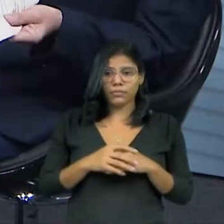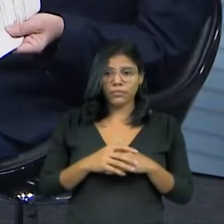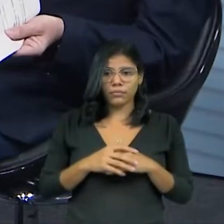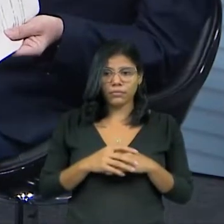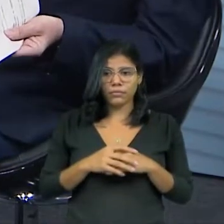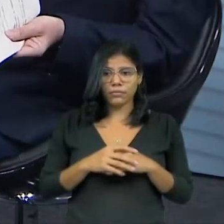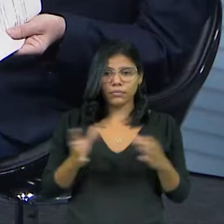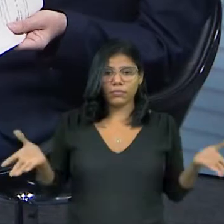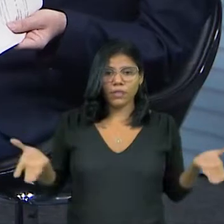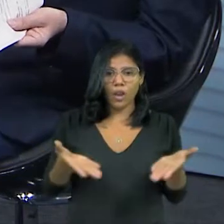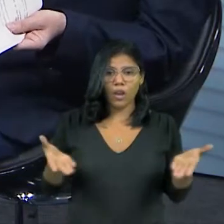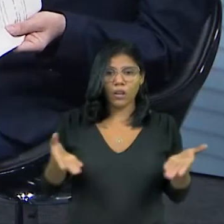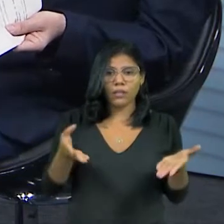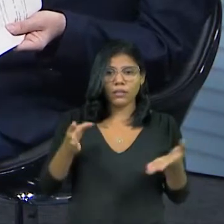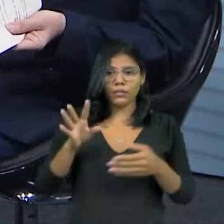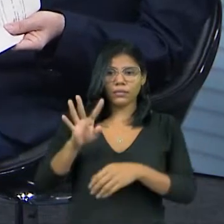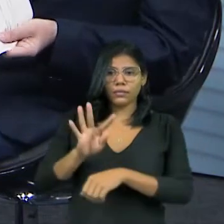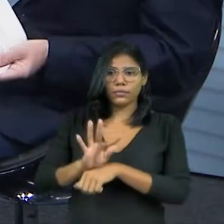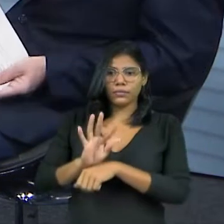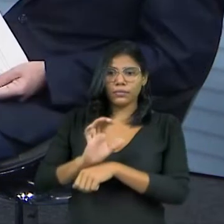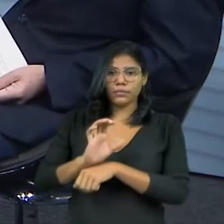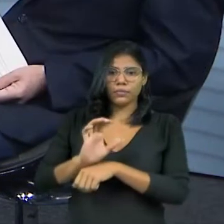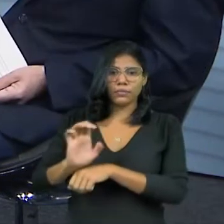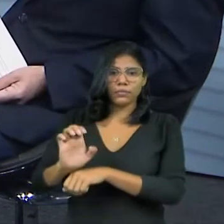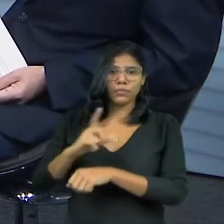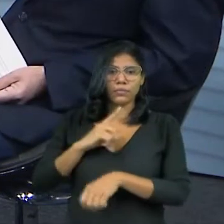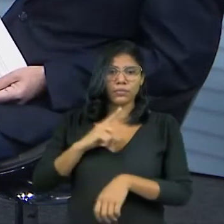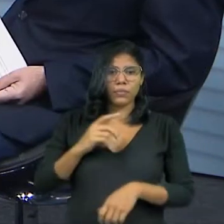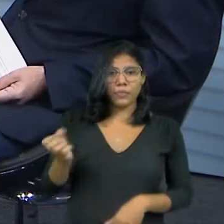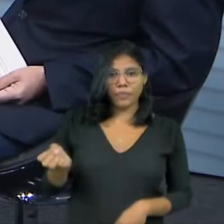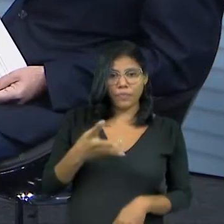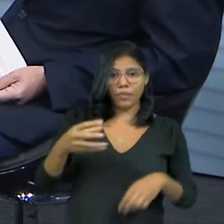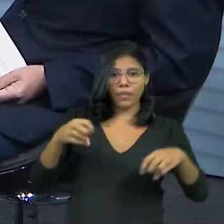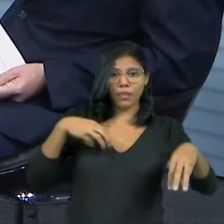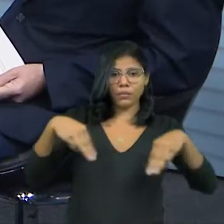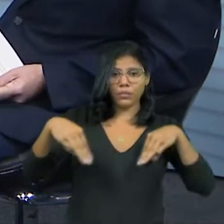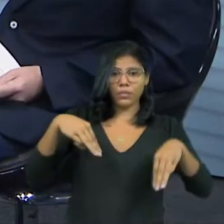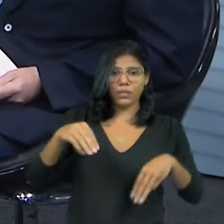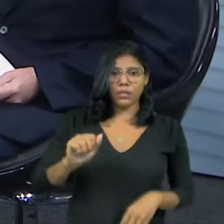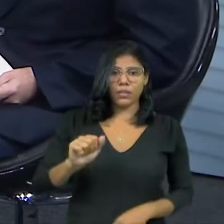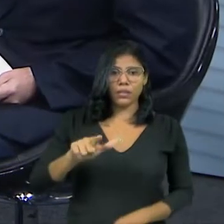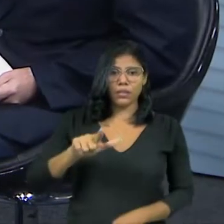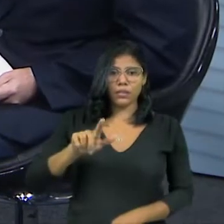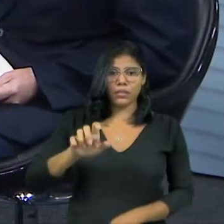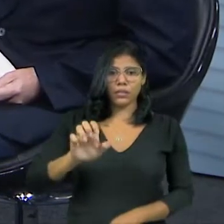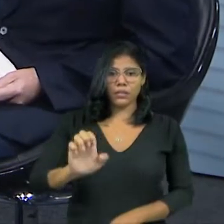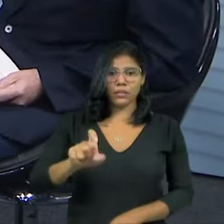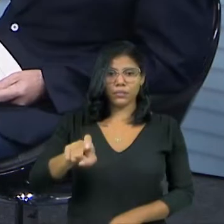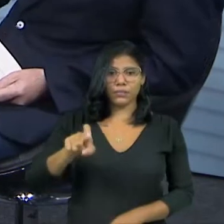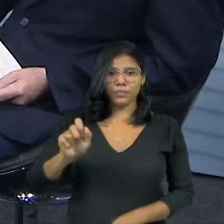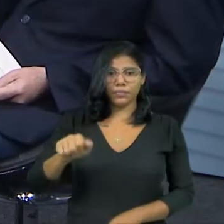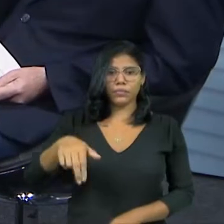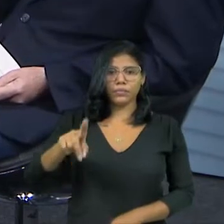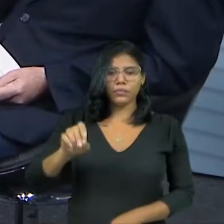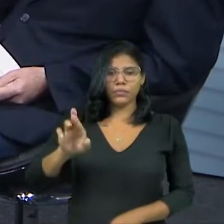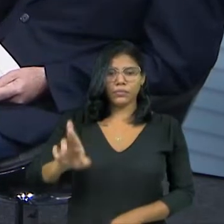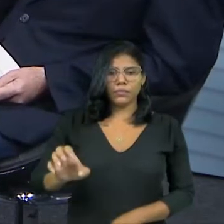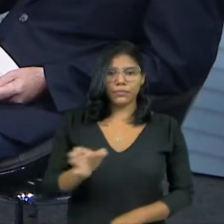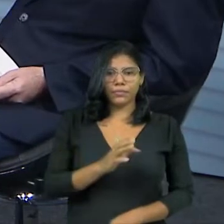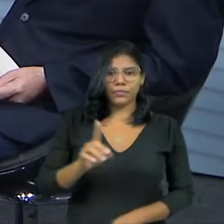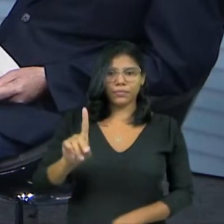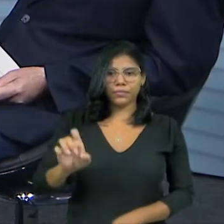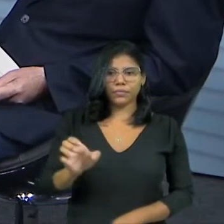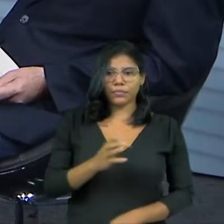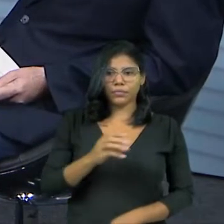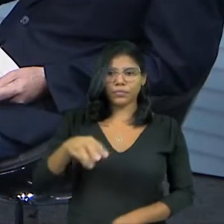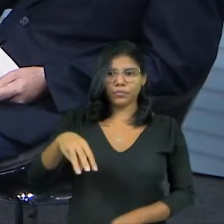Agora tem novo presidente, o Alexandre Moraes assumiu, o ministro. O ministro Alexandre Moraes assumiu, na data do dia 16, ele que vai...